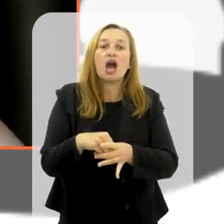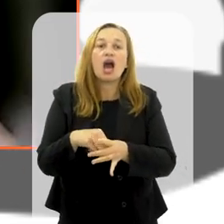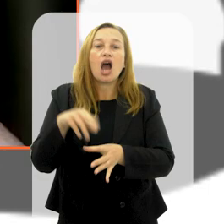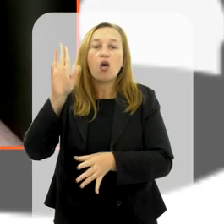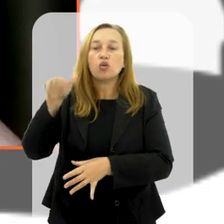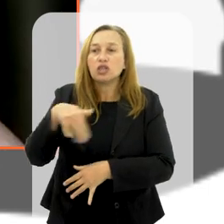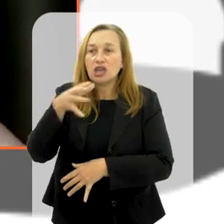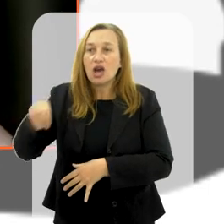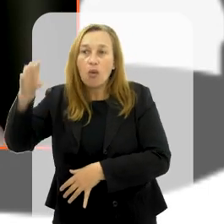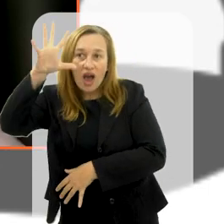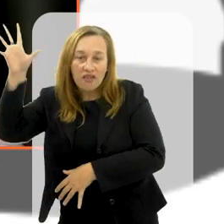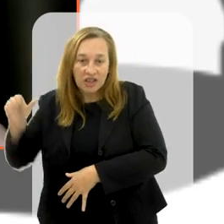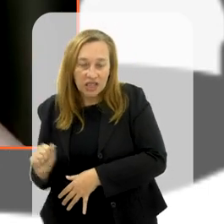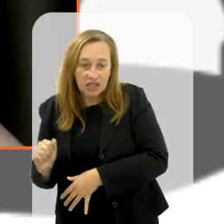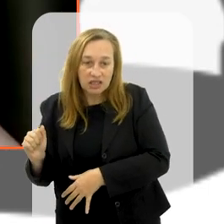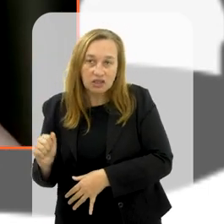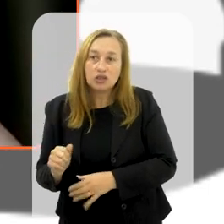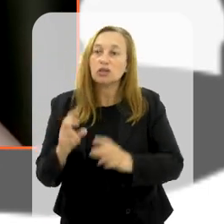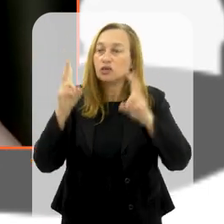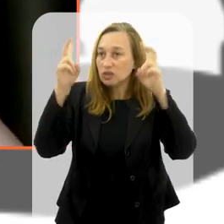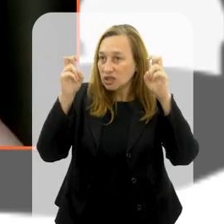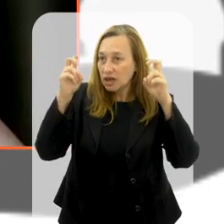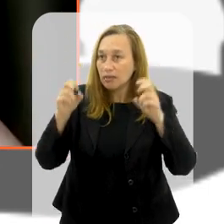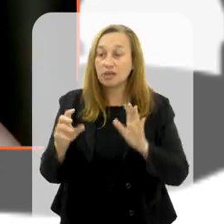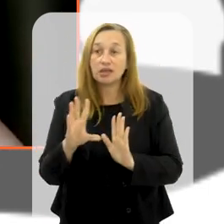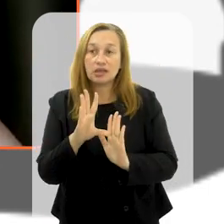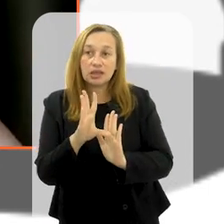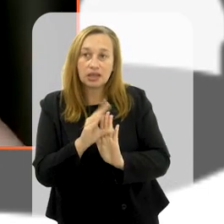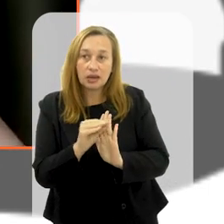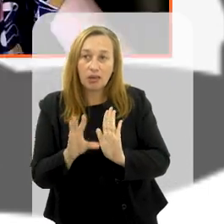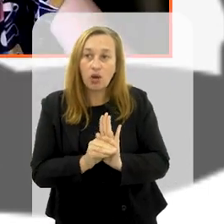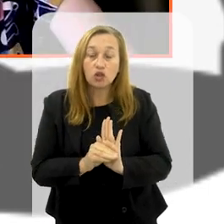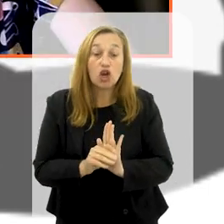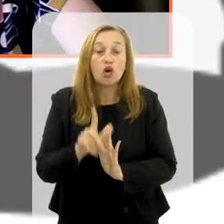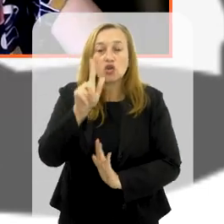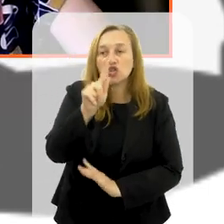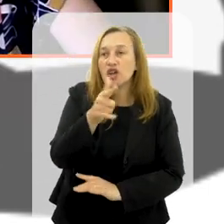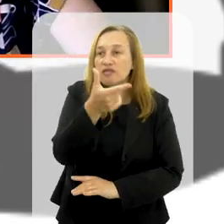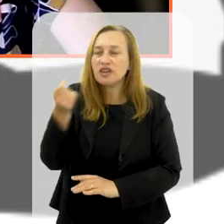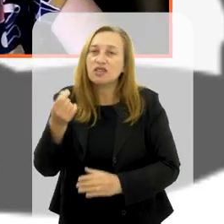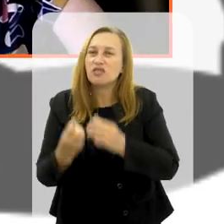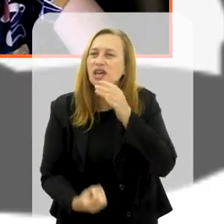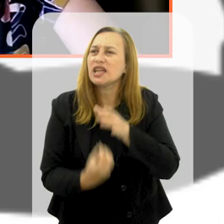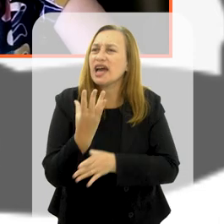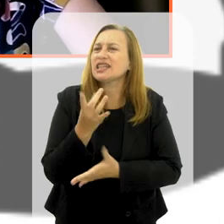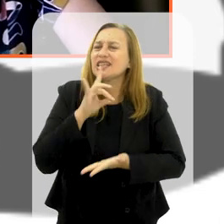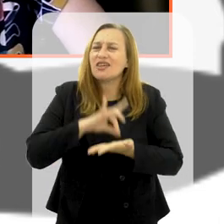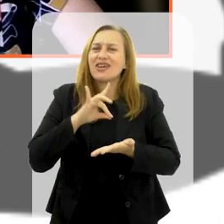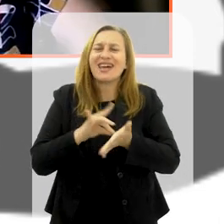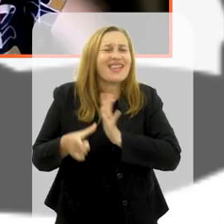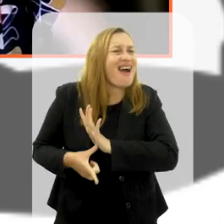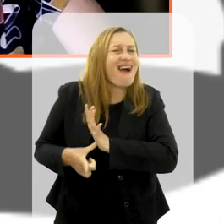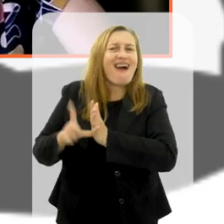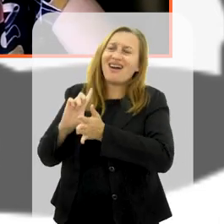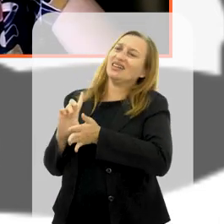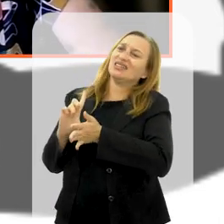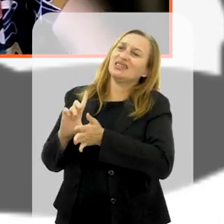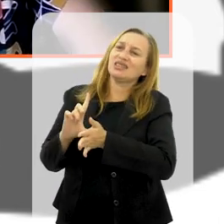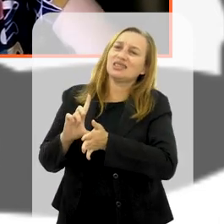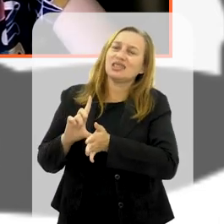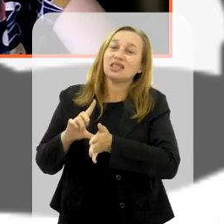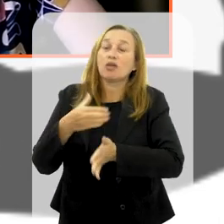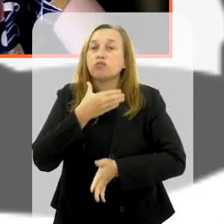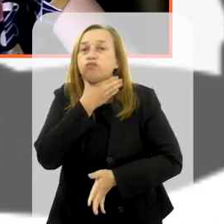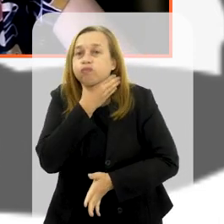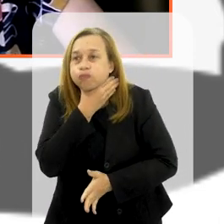diante dos temas candentes que estão hoje na pauta. O G20, ele foi criado, na verdade, muito antes da